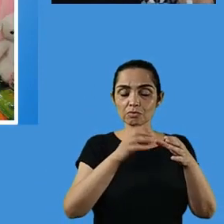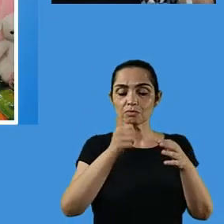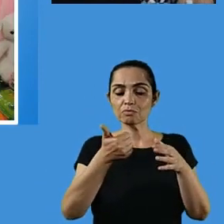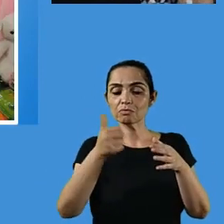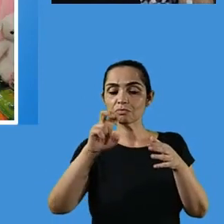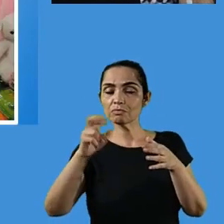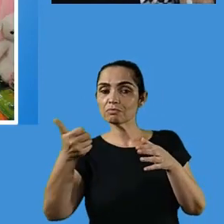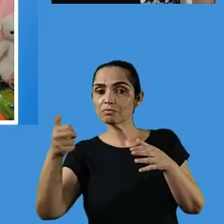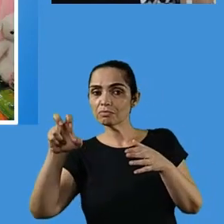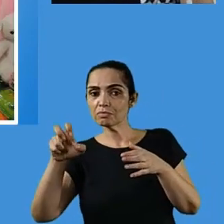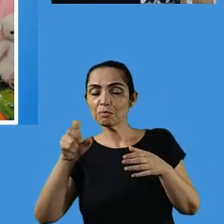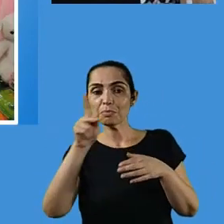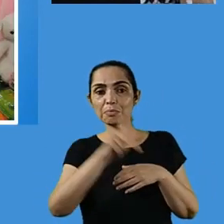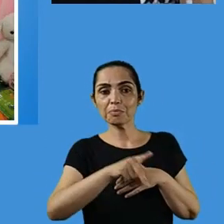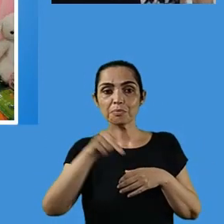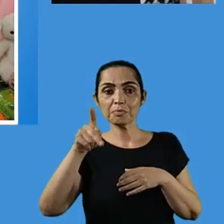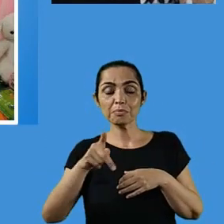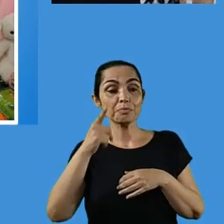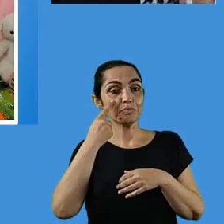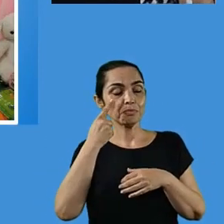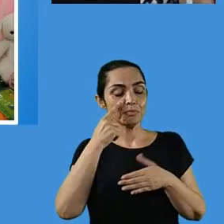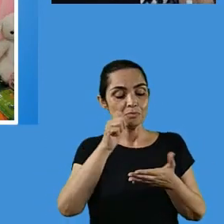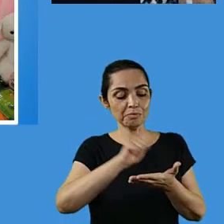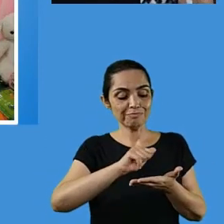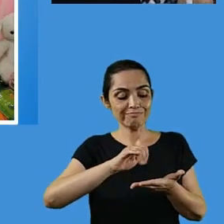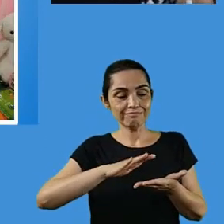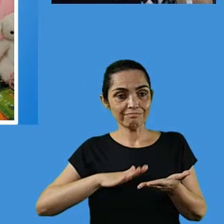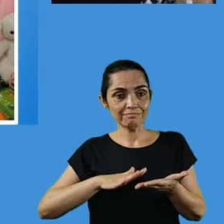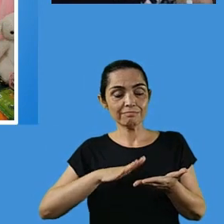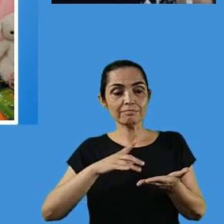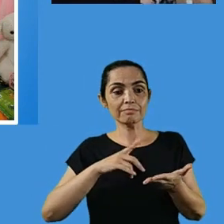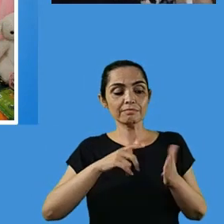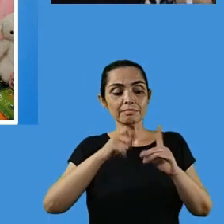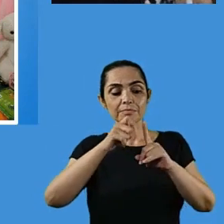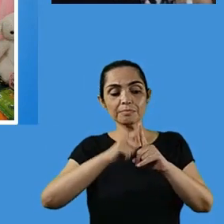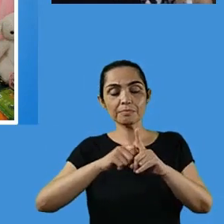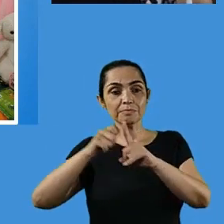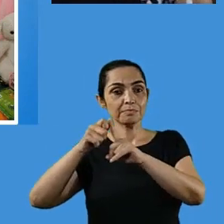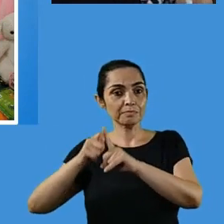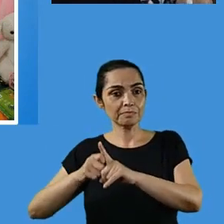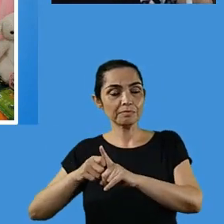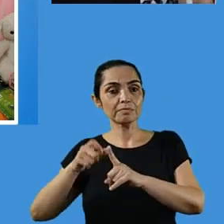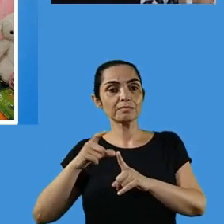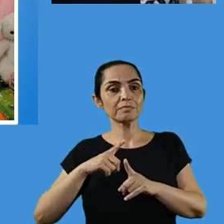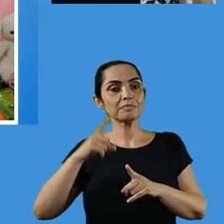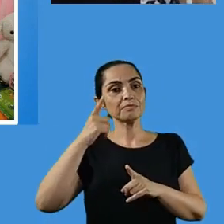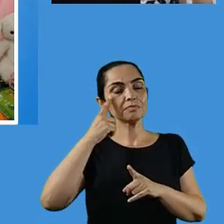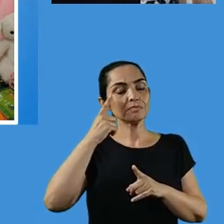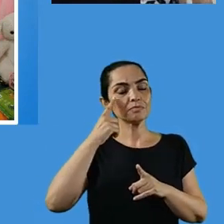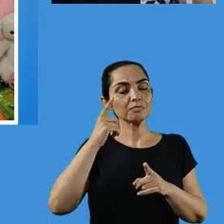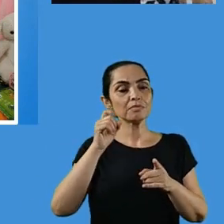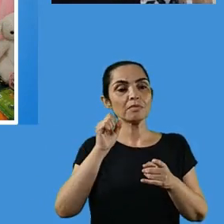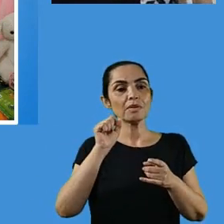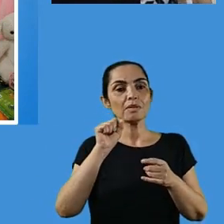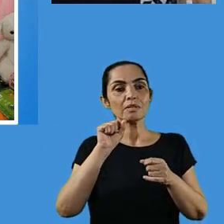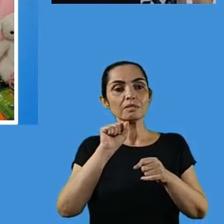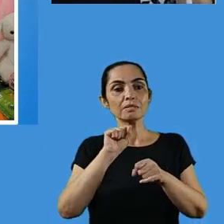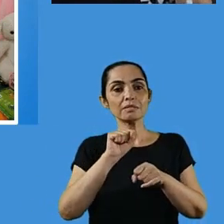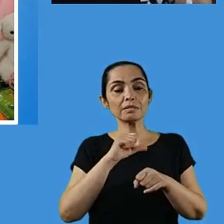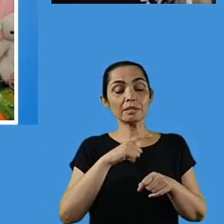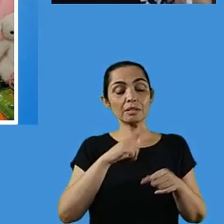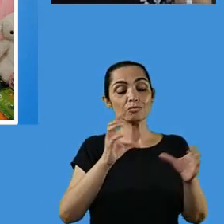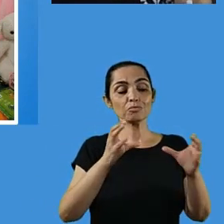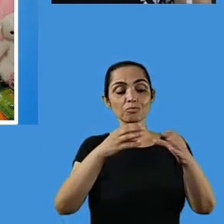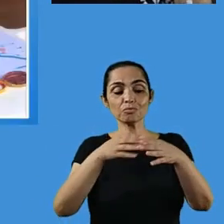Crianças em atendimento presencial de forma escalonada, semana em domicílio. Grupo 1 a 3, grupos